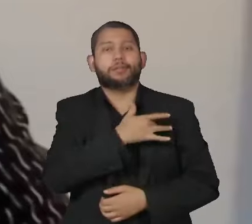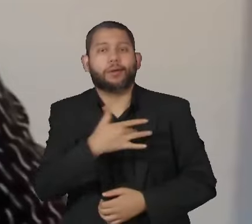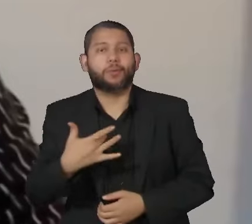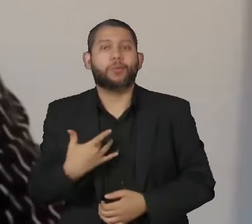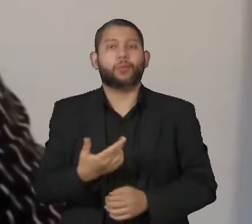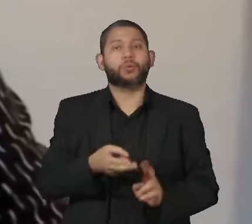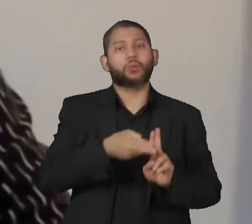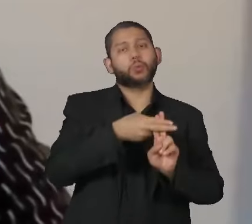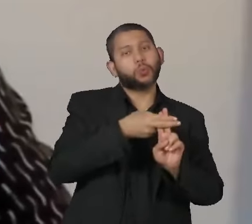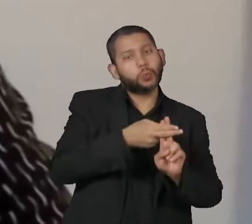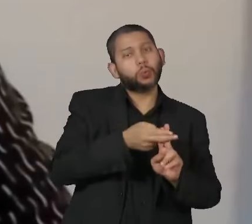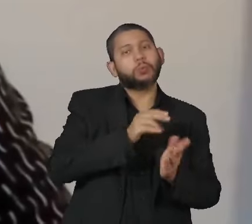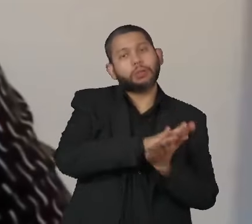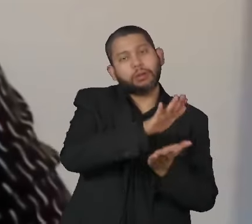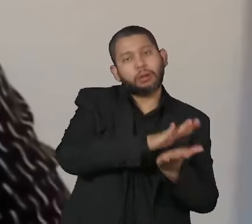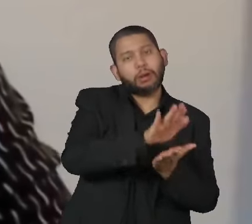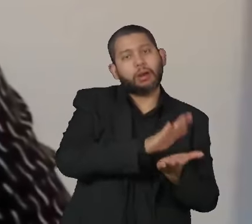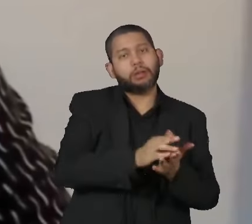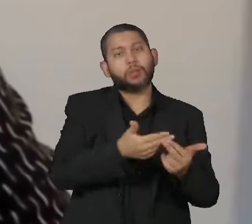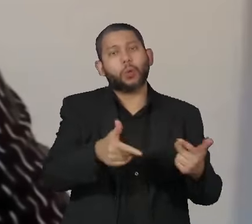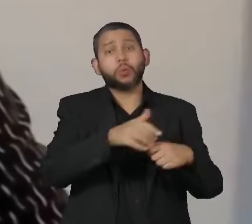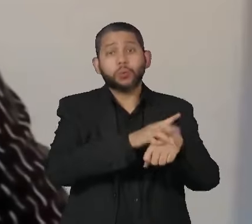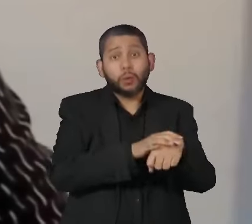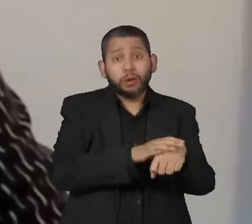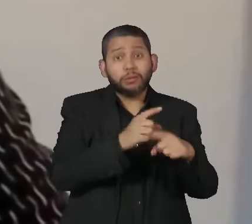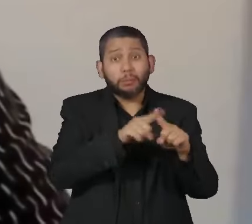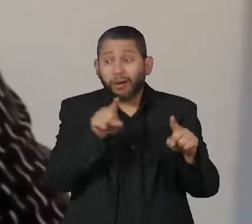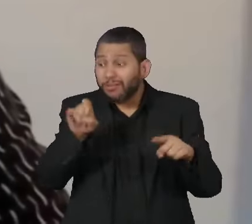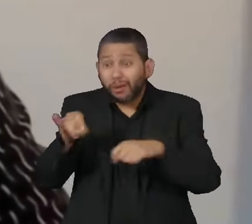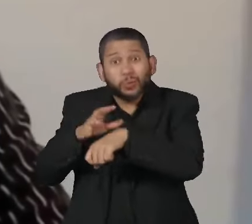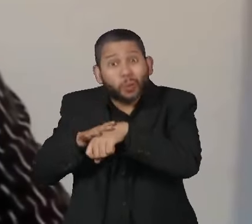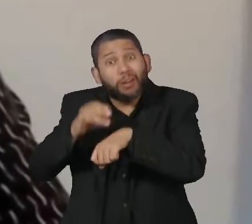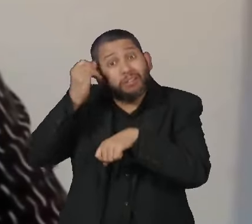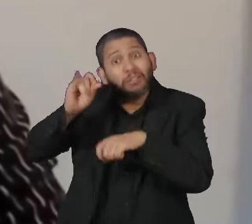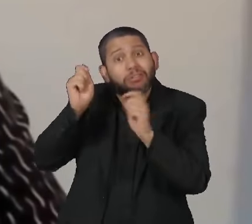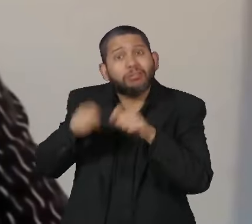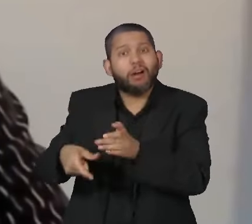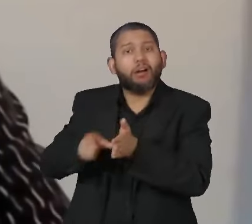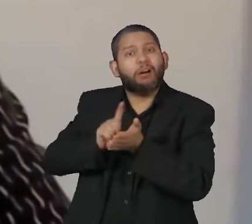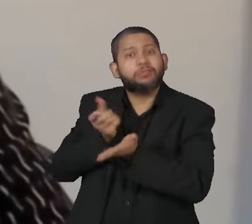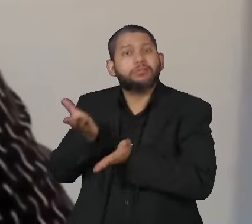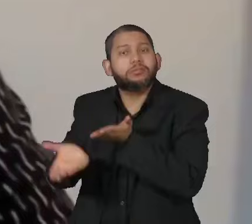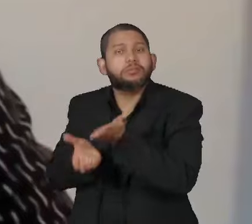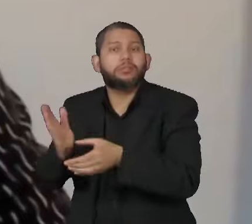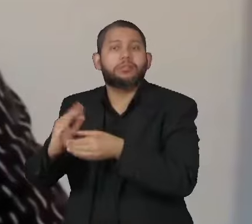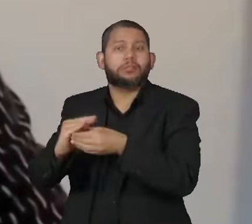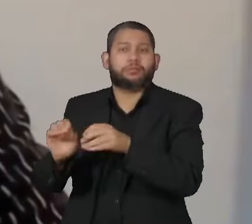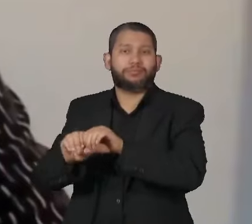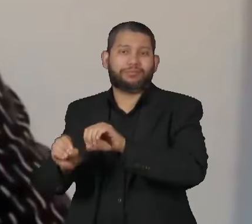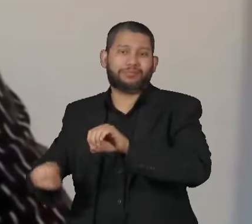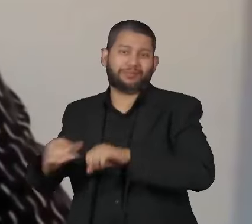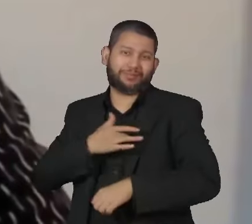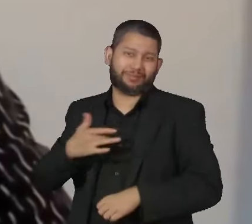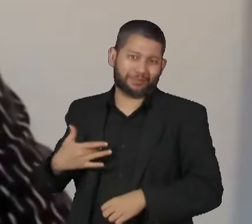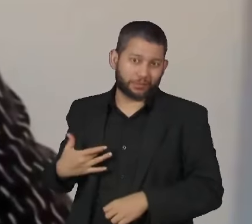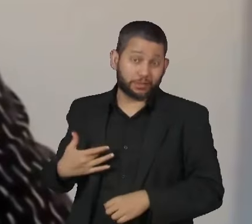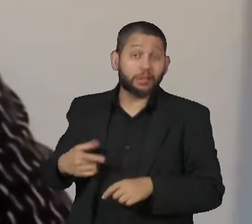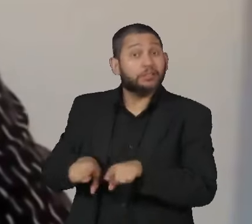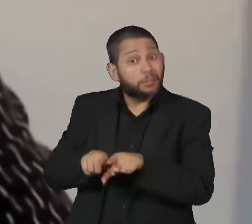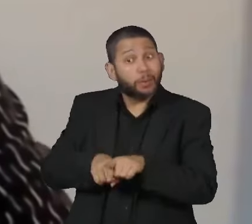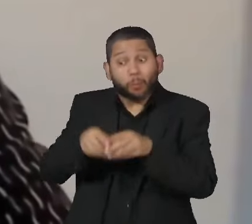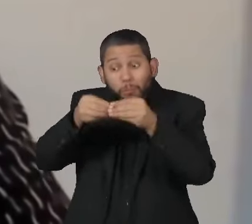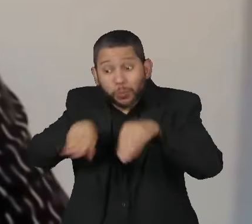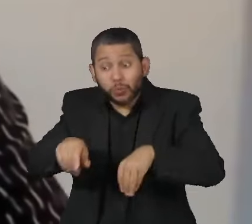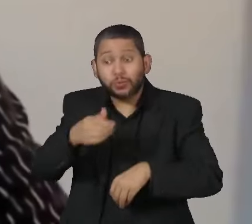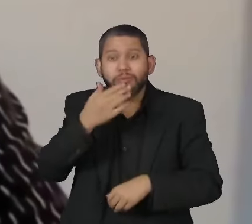onerar o SUS com doenças que poderiam ser revertidas, evitadas, mas é também prejudicar justamente